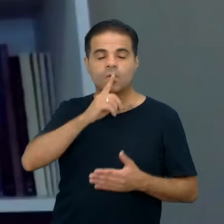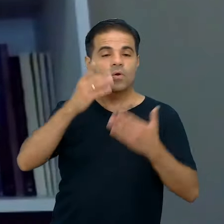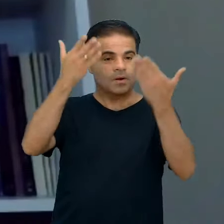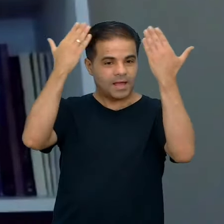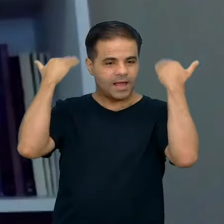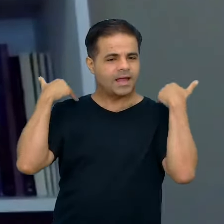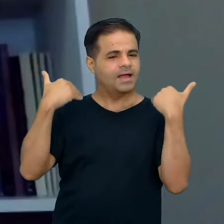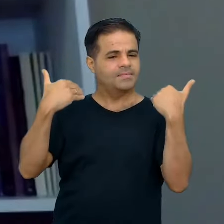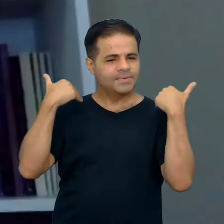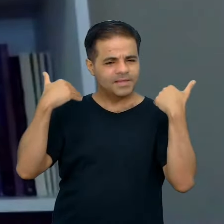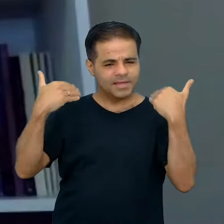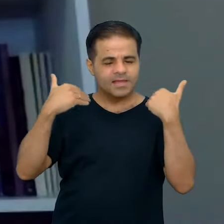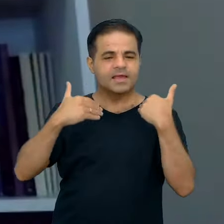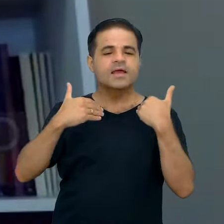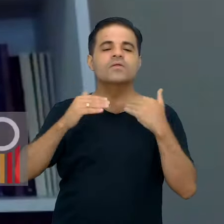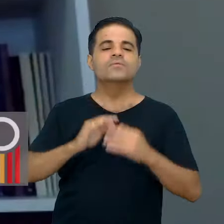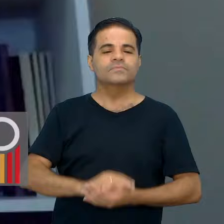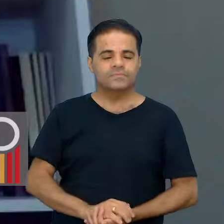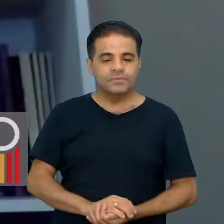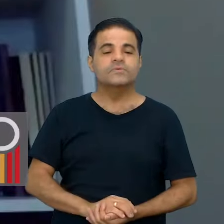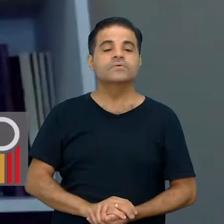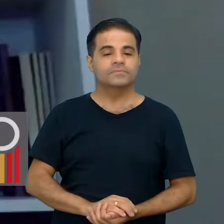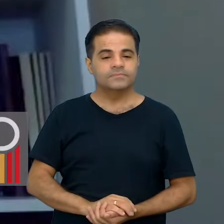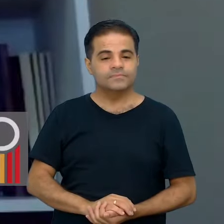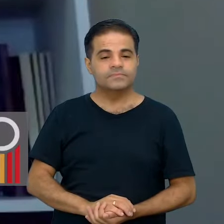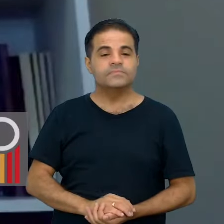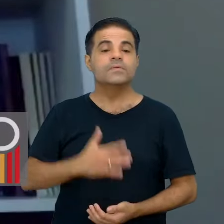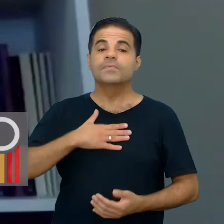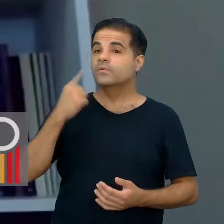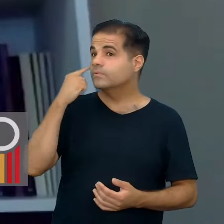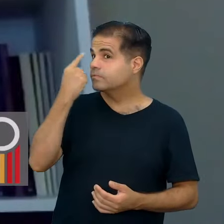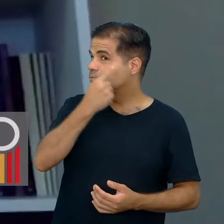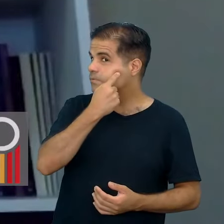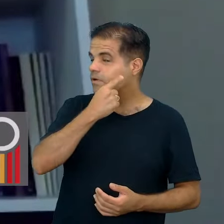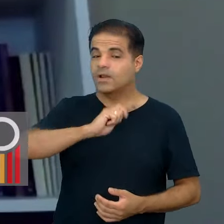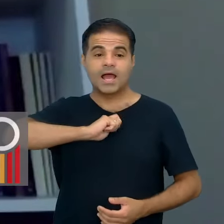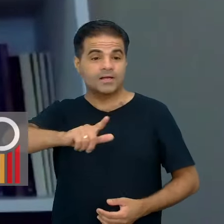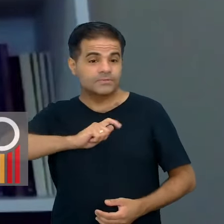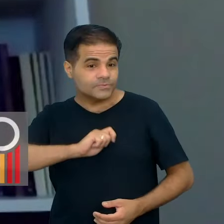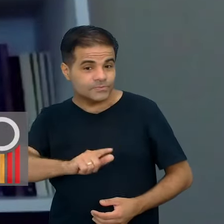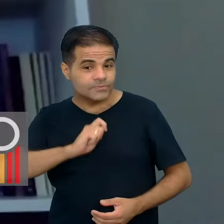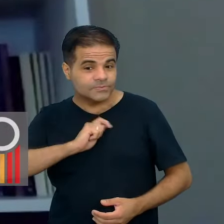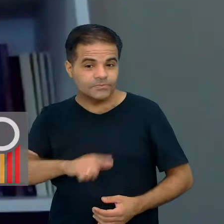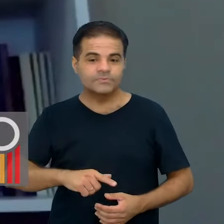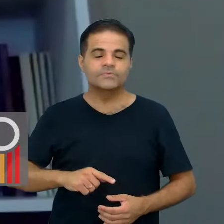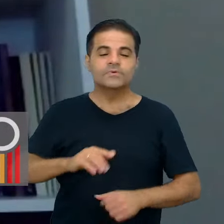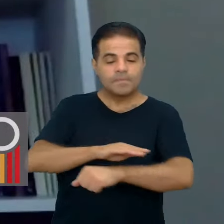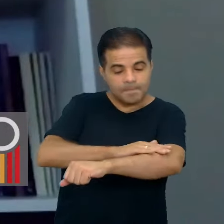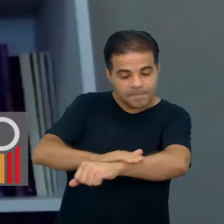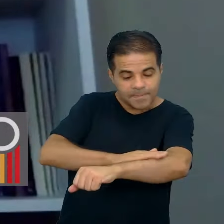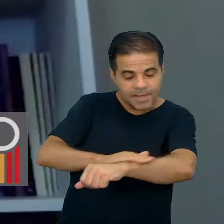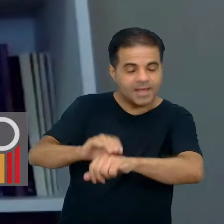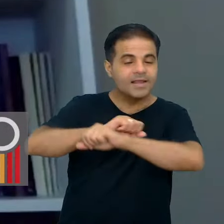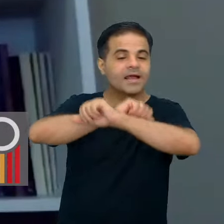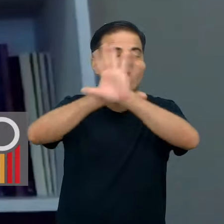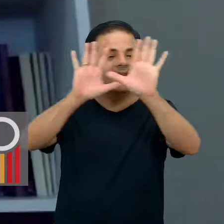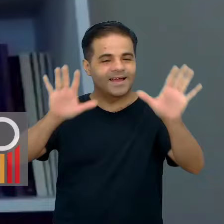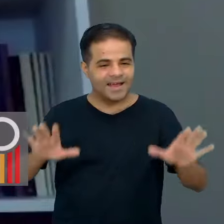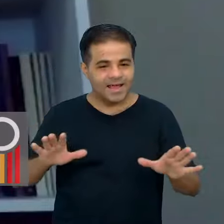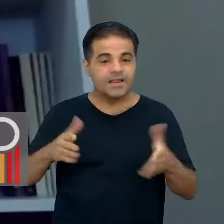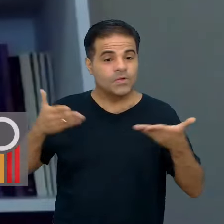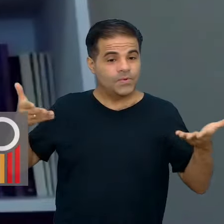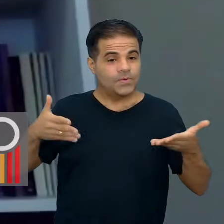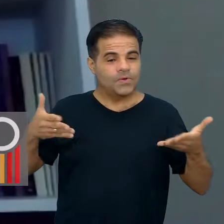loiros, a altura do ombro, meus olhos são azuis, tenho a pele clara e